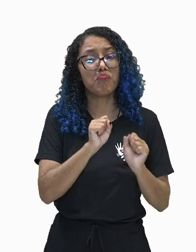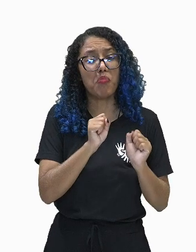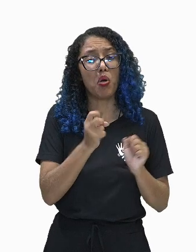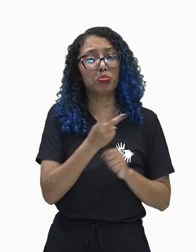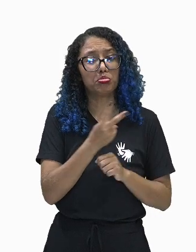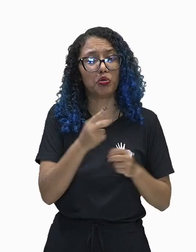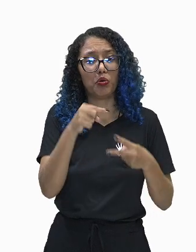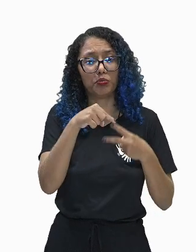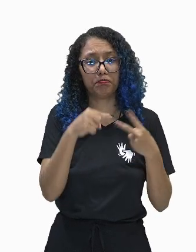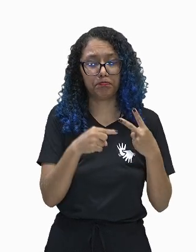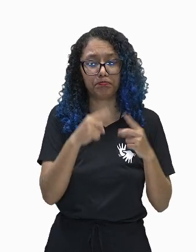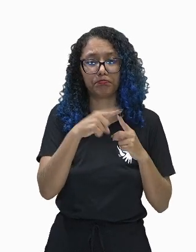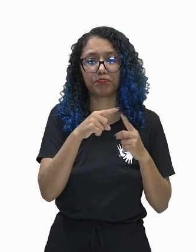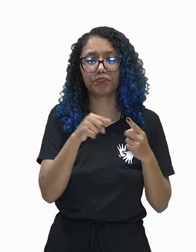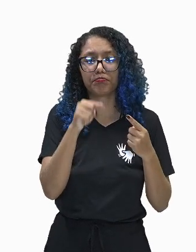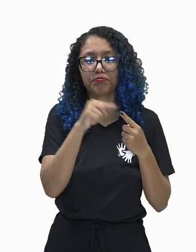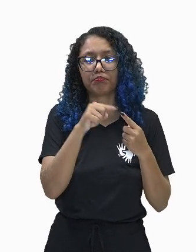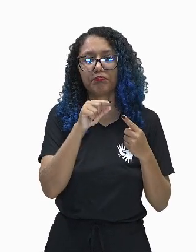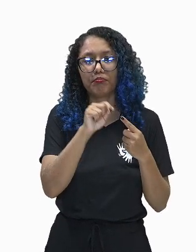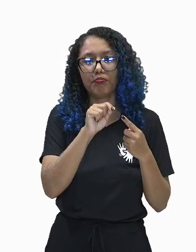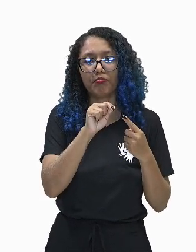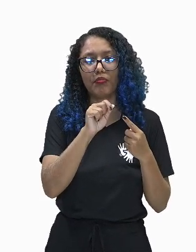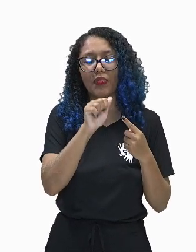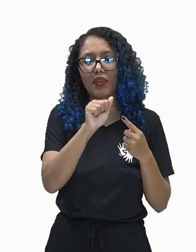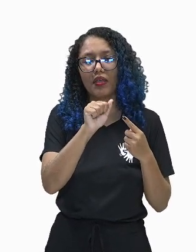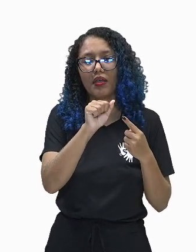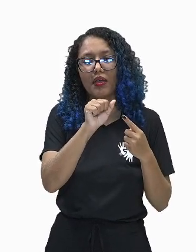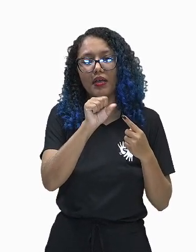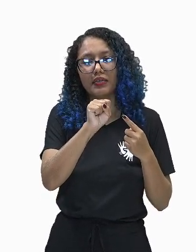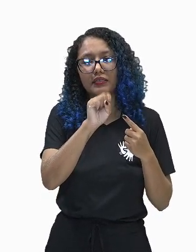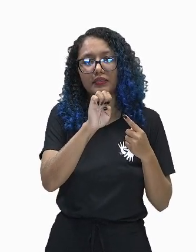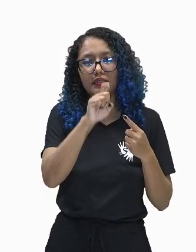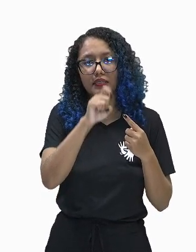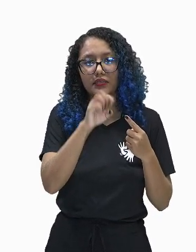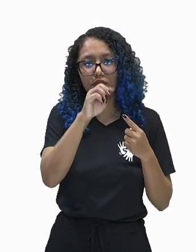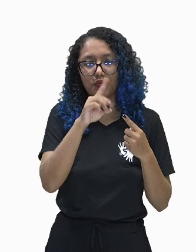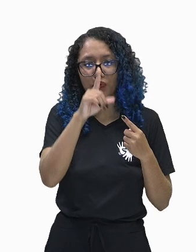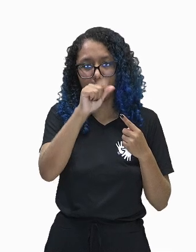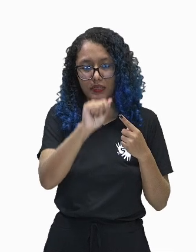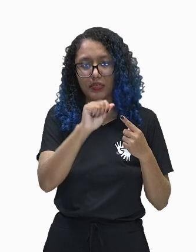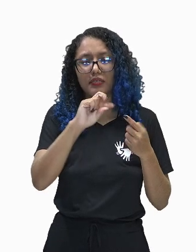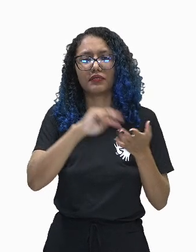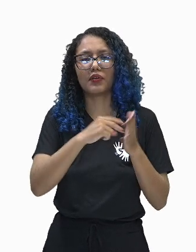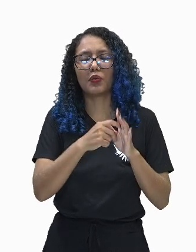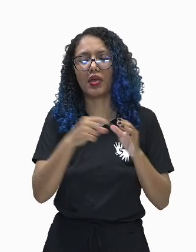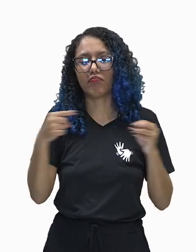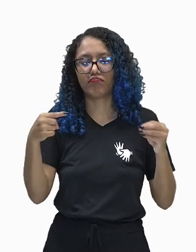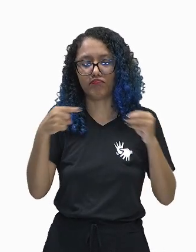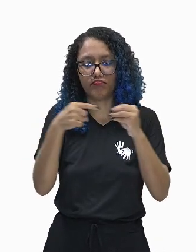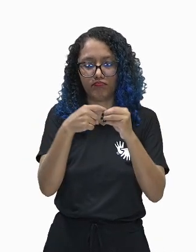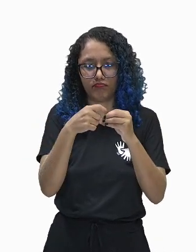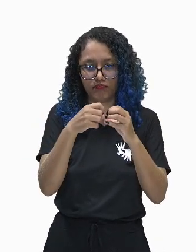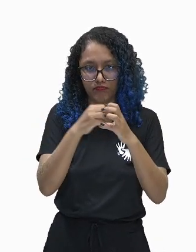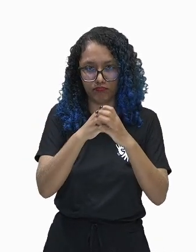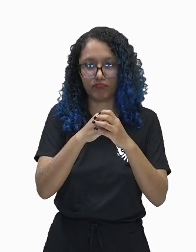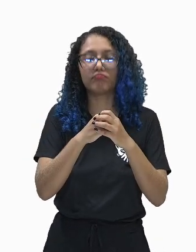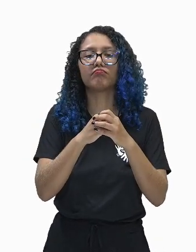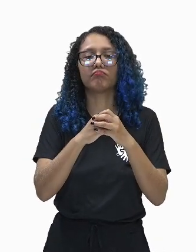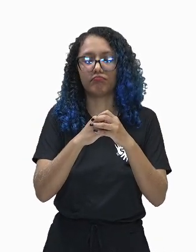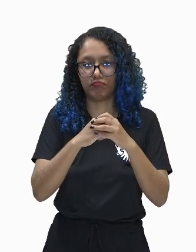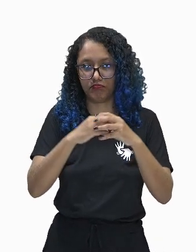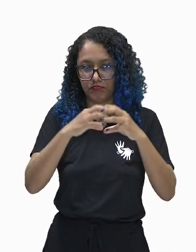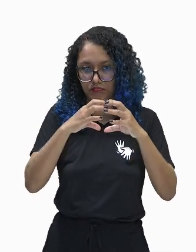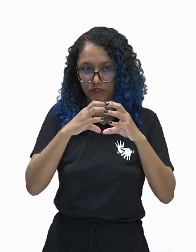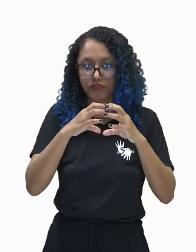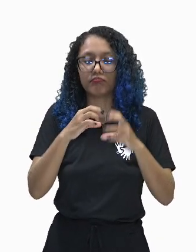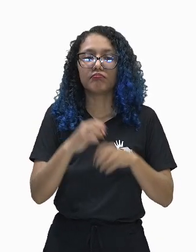Lembrando que sexuada é quando ocorre a presença da união dos gametas de dois indivíduos. E exemplos